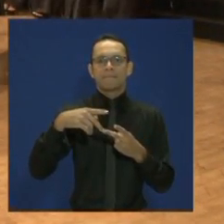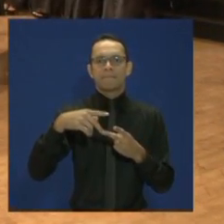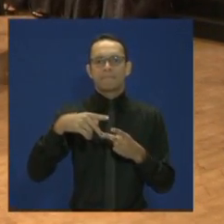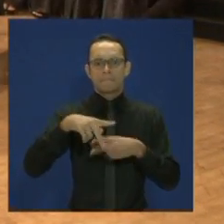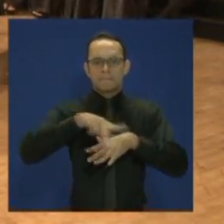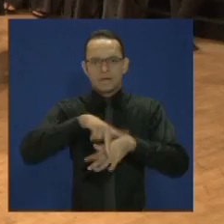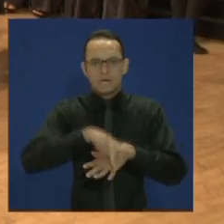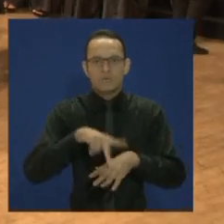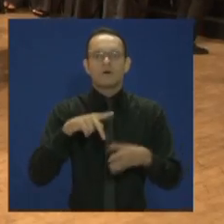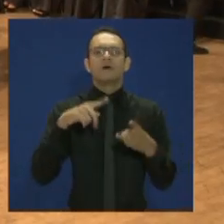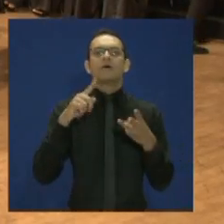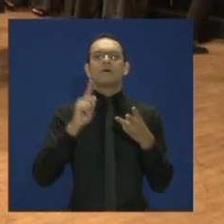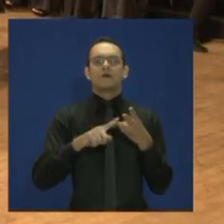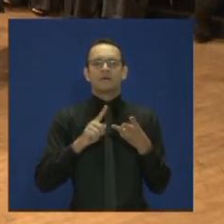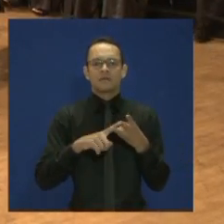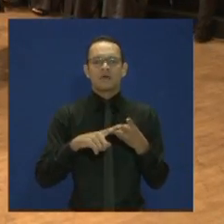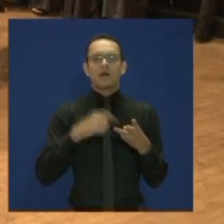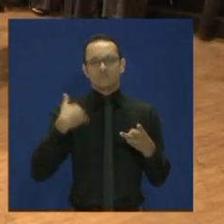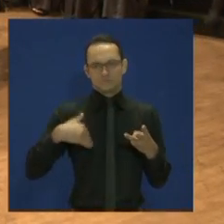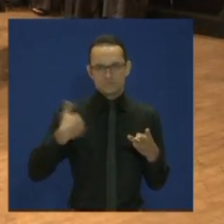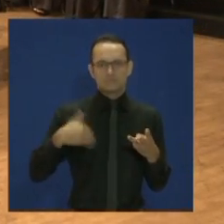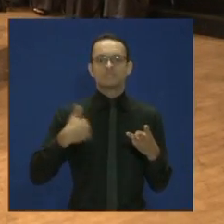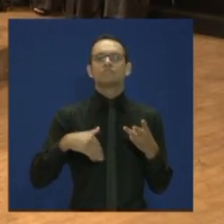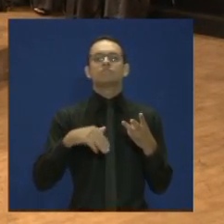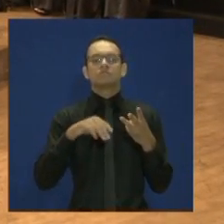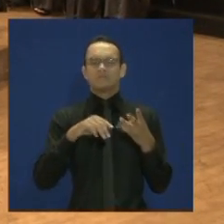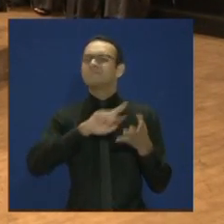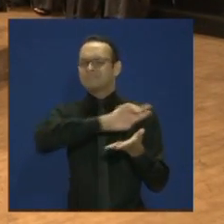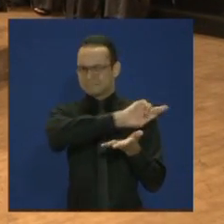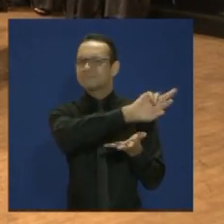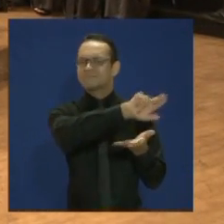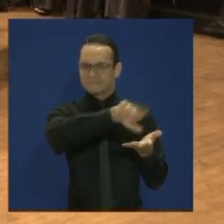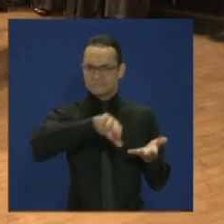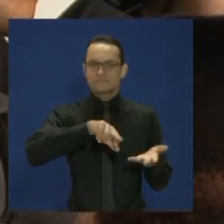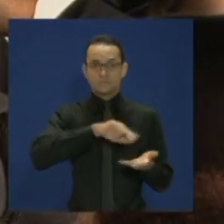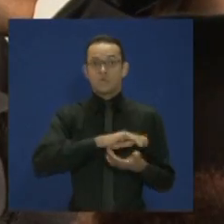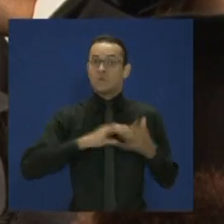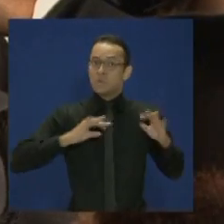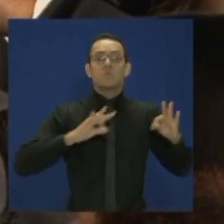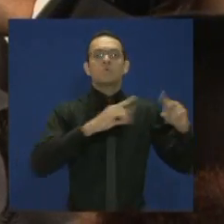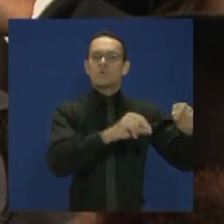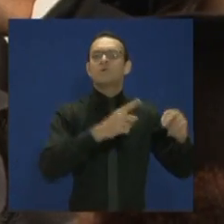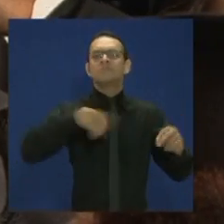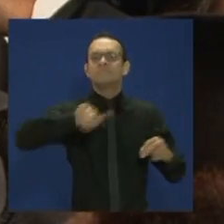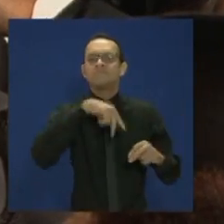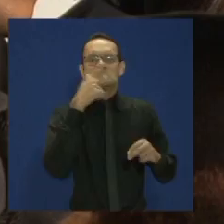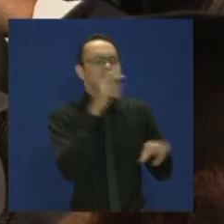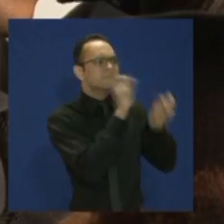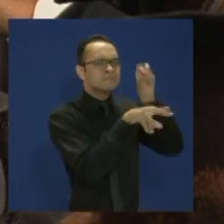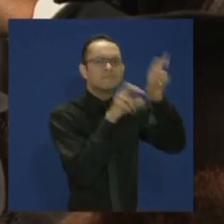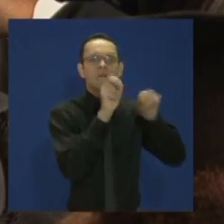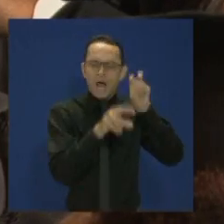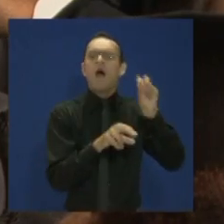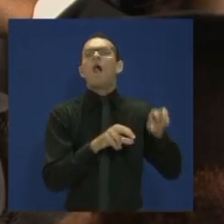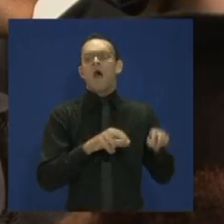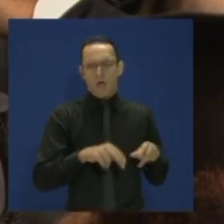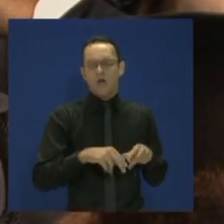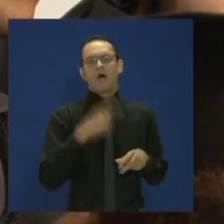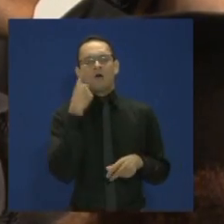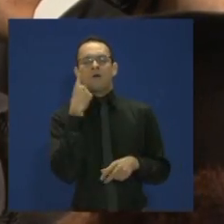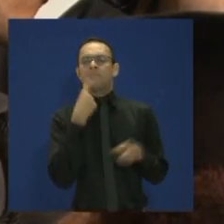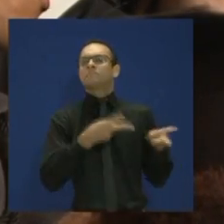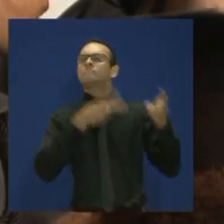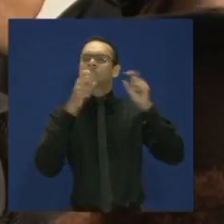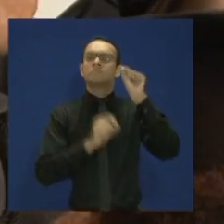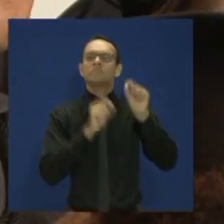é situação do Brasil. Então, é nesse contexto que nós dissemos e alertamos a sociedade em vários